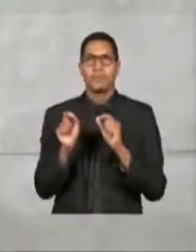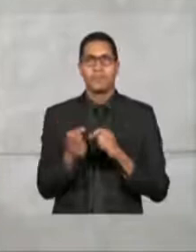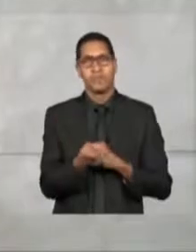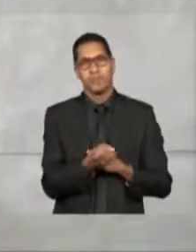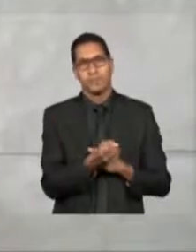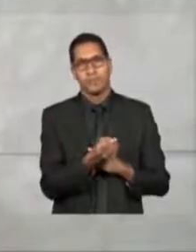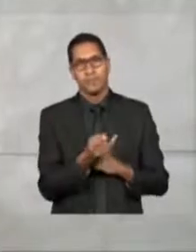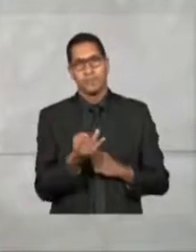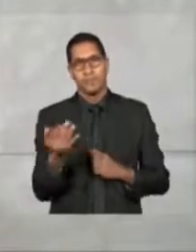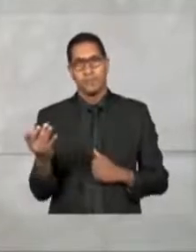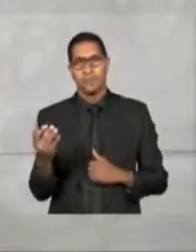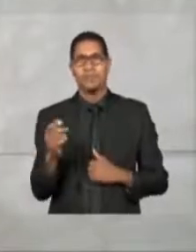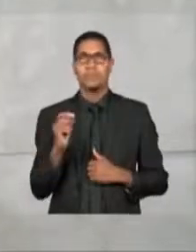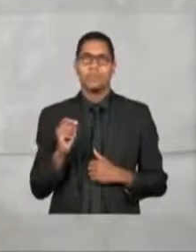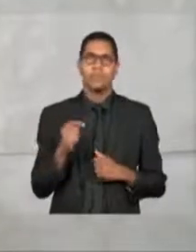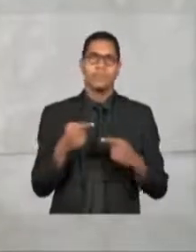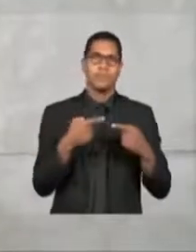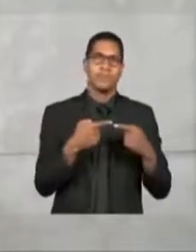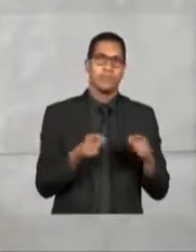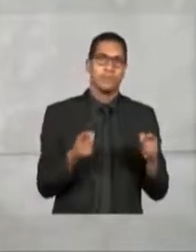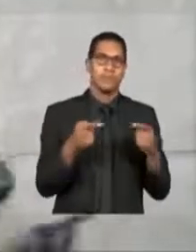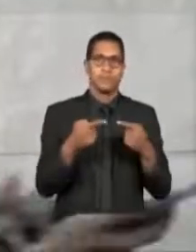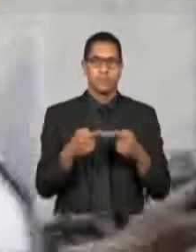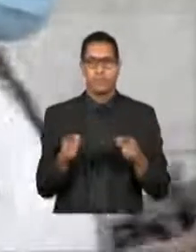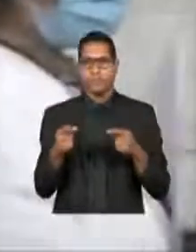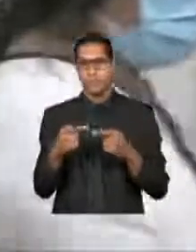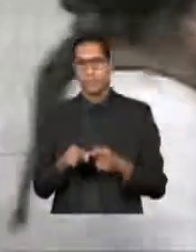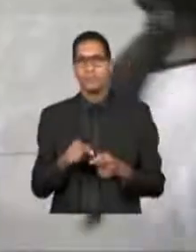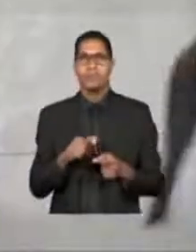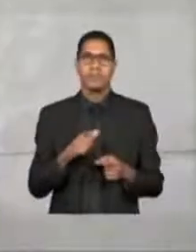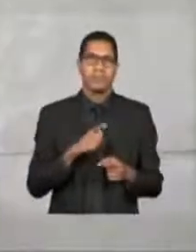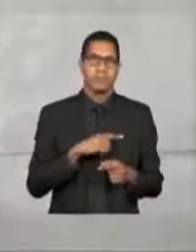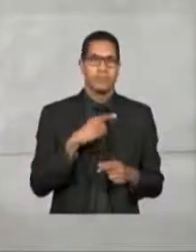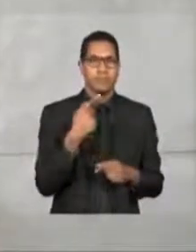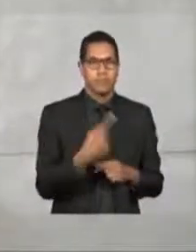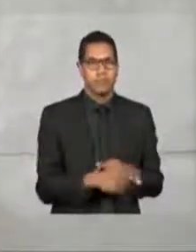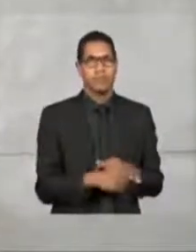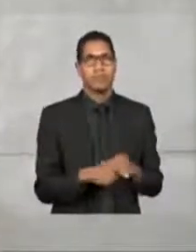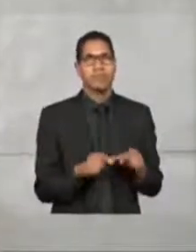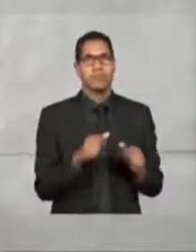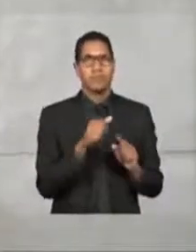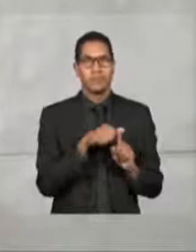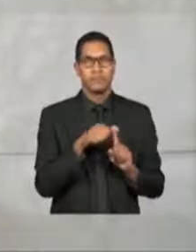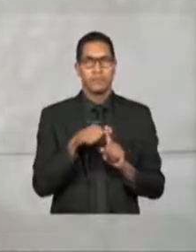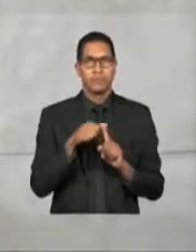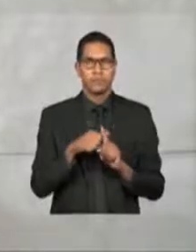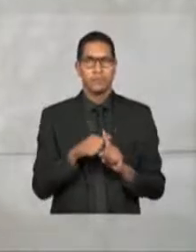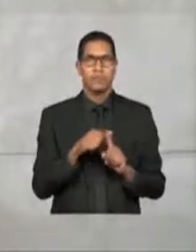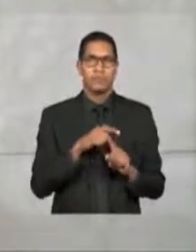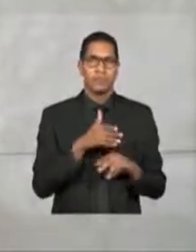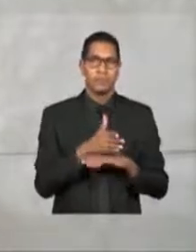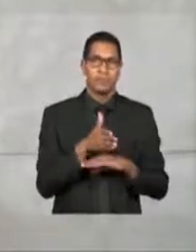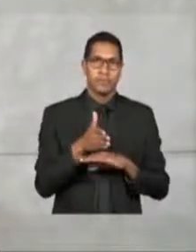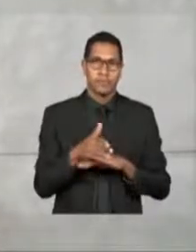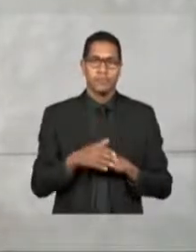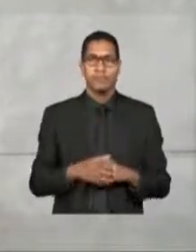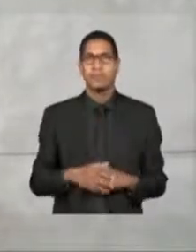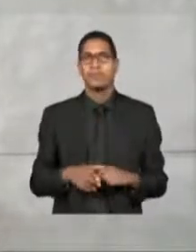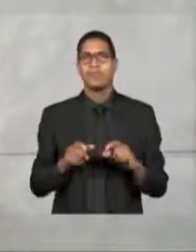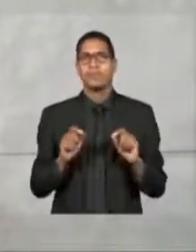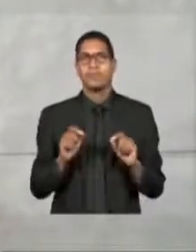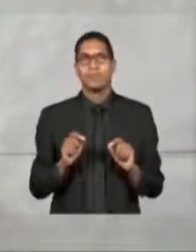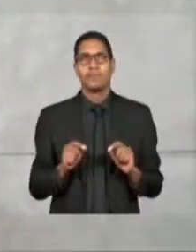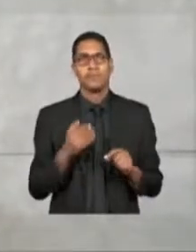várias inaugurações durante esses primeiros meses, que onde